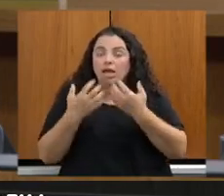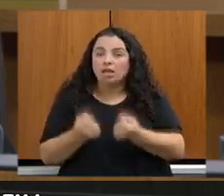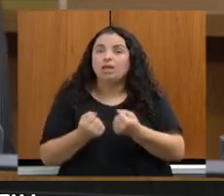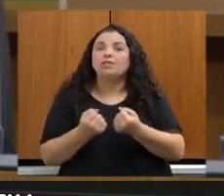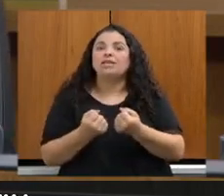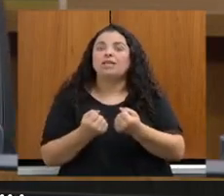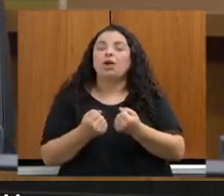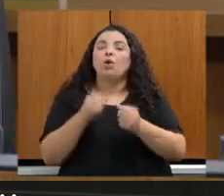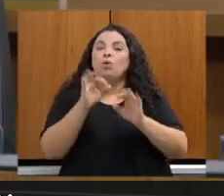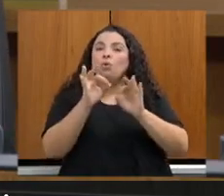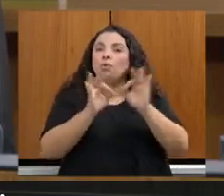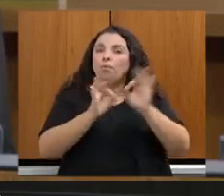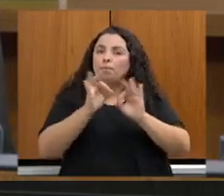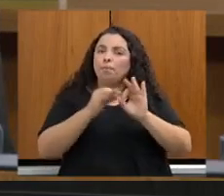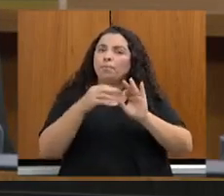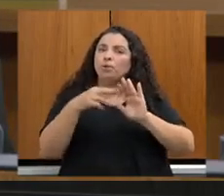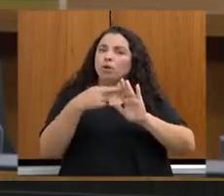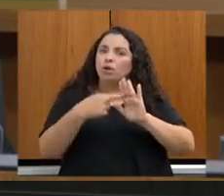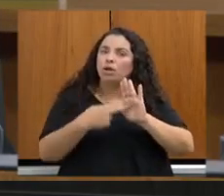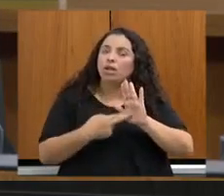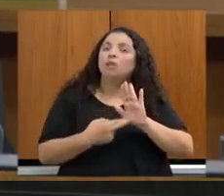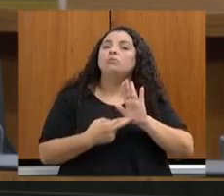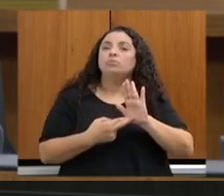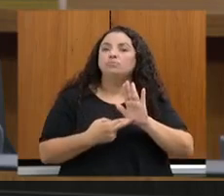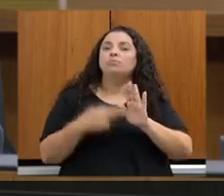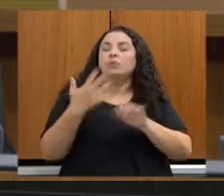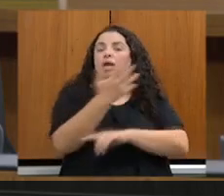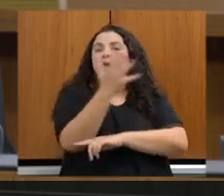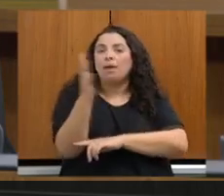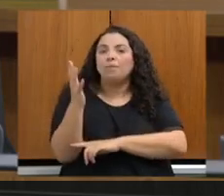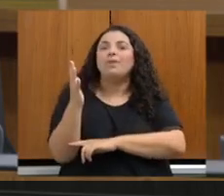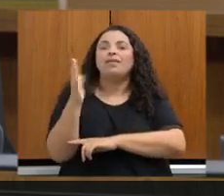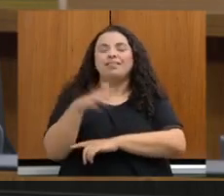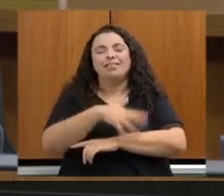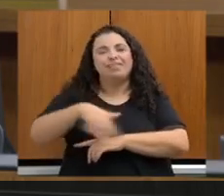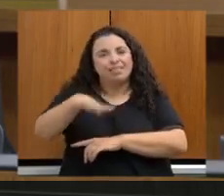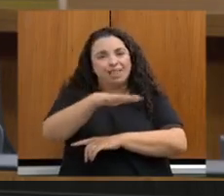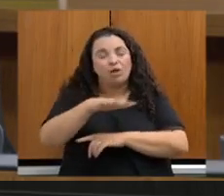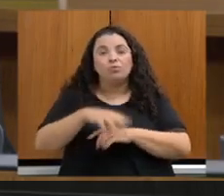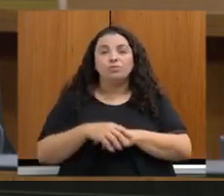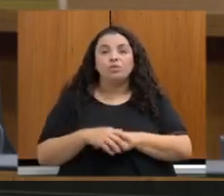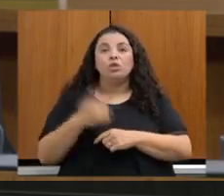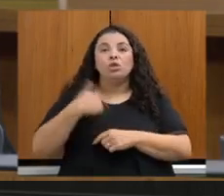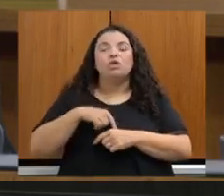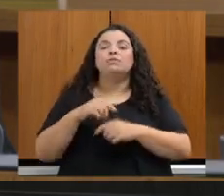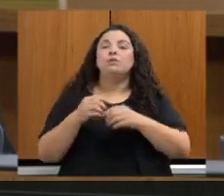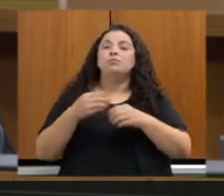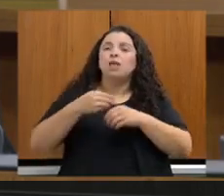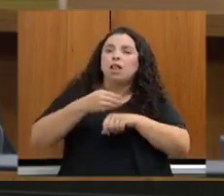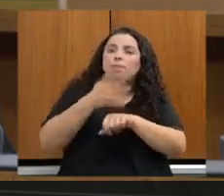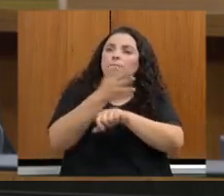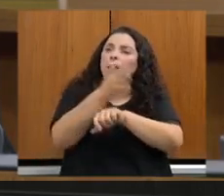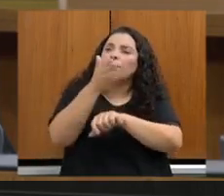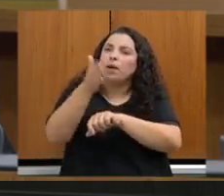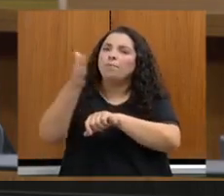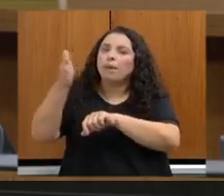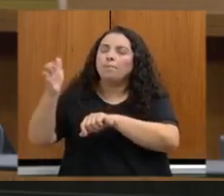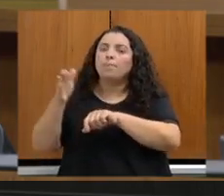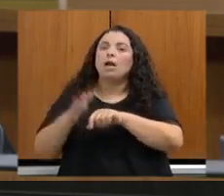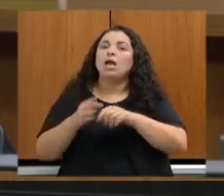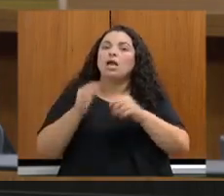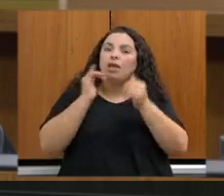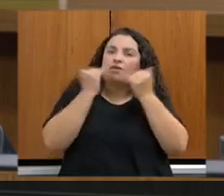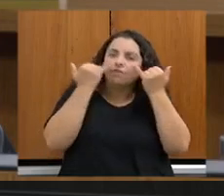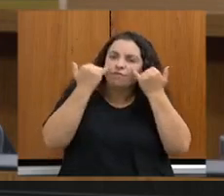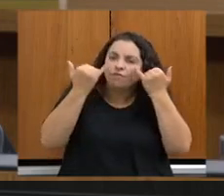regularização ambiental. Estamos em uma caravana em 14 regionais, levando informação e como o sistema FAENG pode